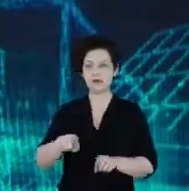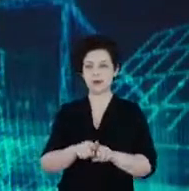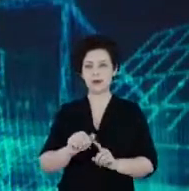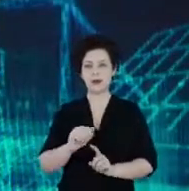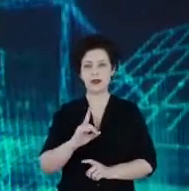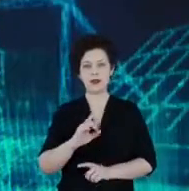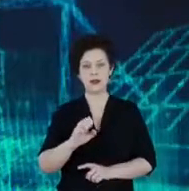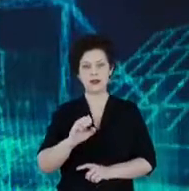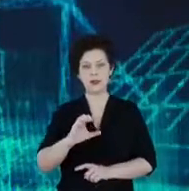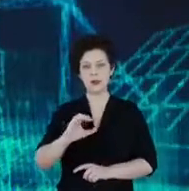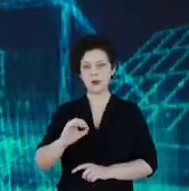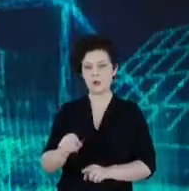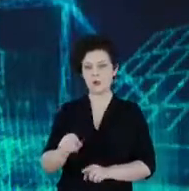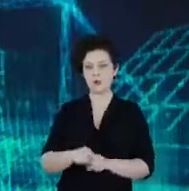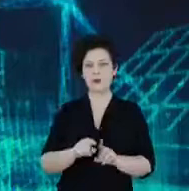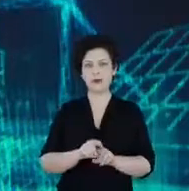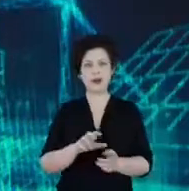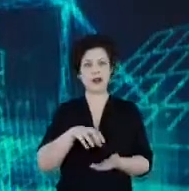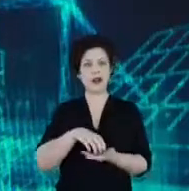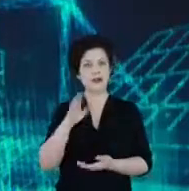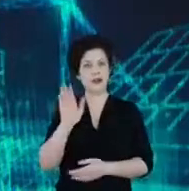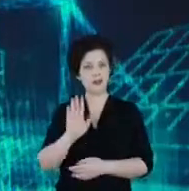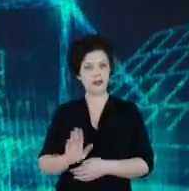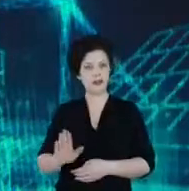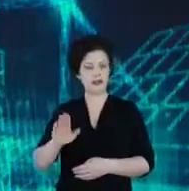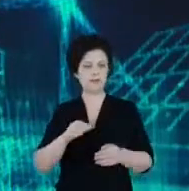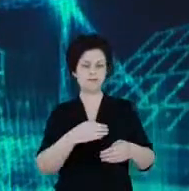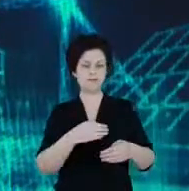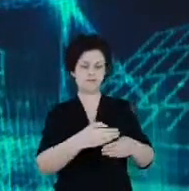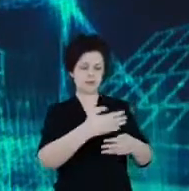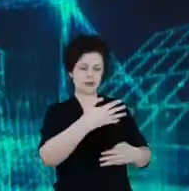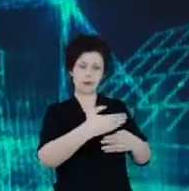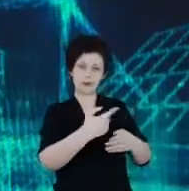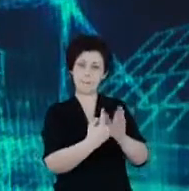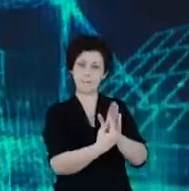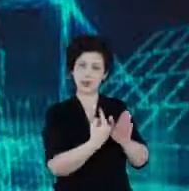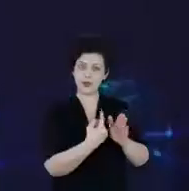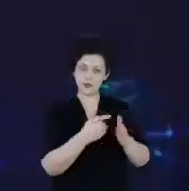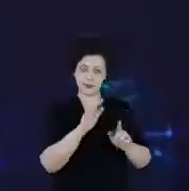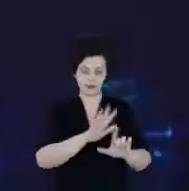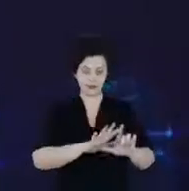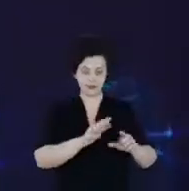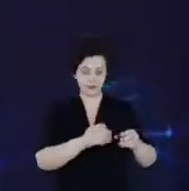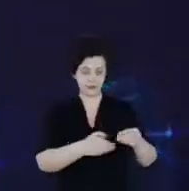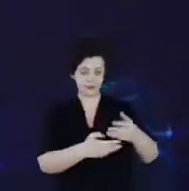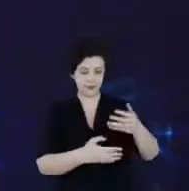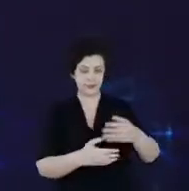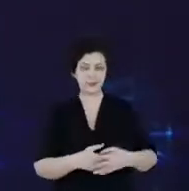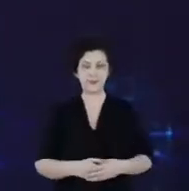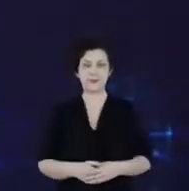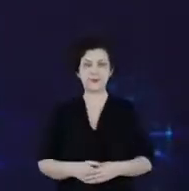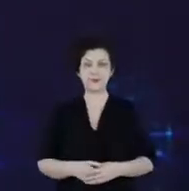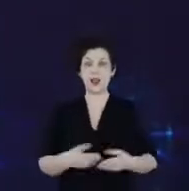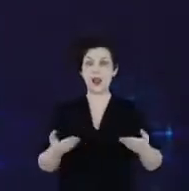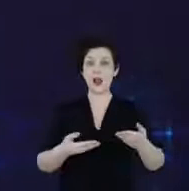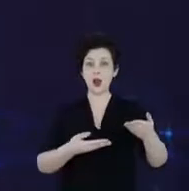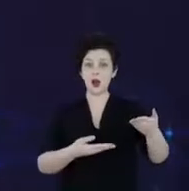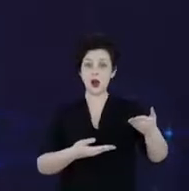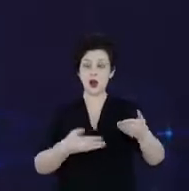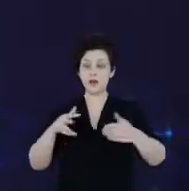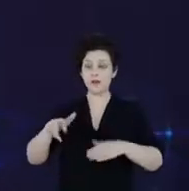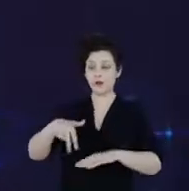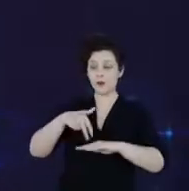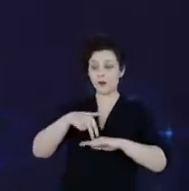Lembre-se de mandar suas perguntas lá pelo chat na nossa plataforma. E agora eu convido ao palco o